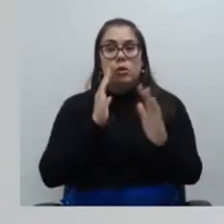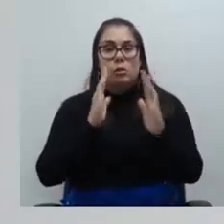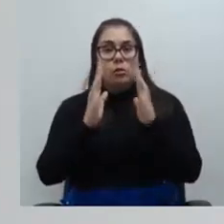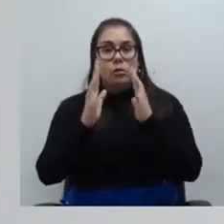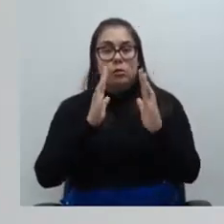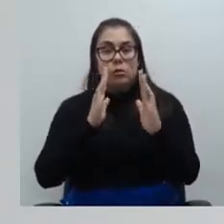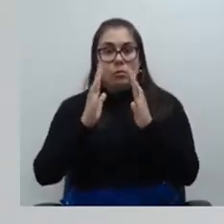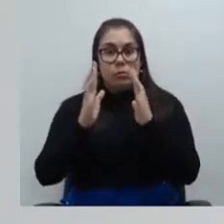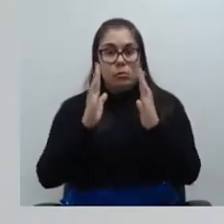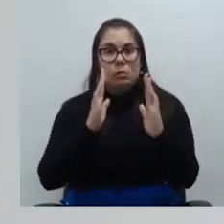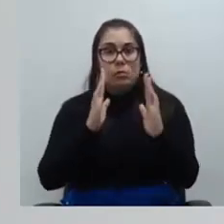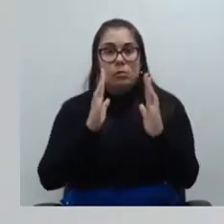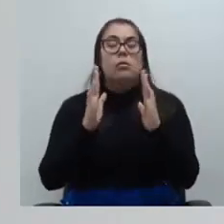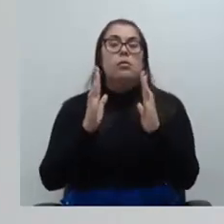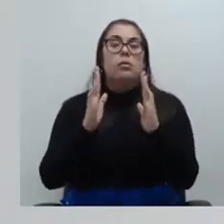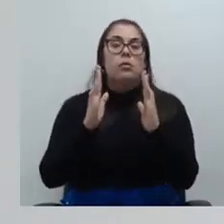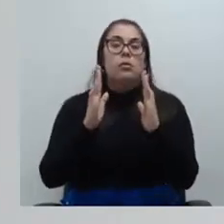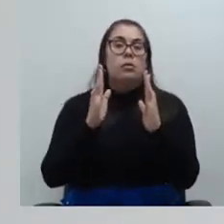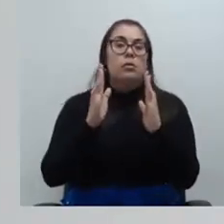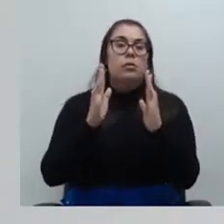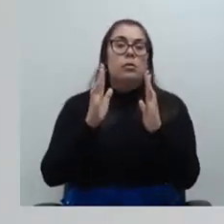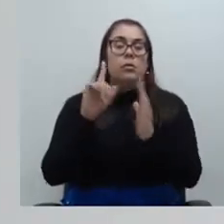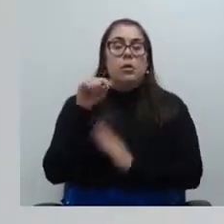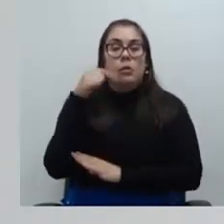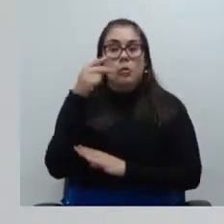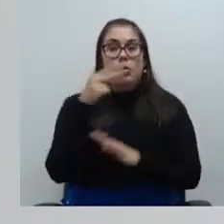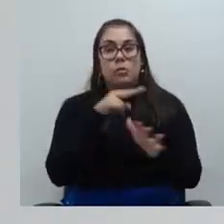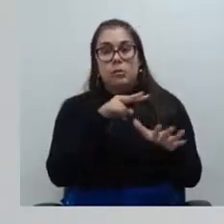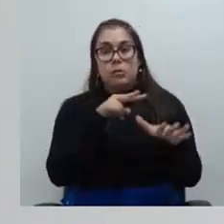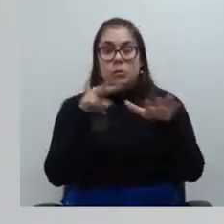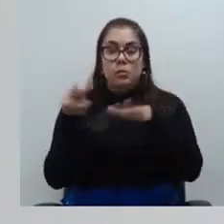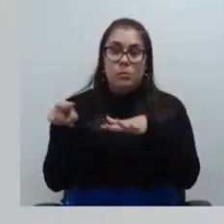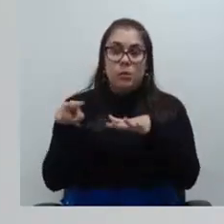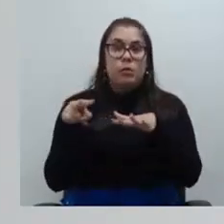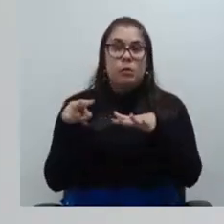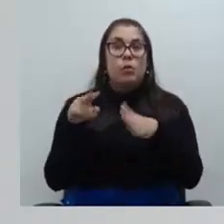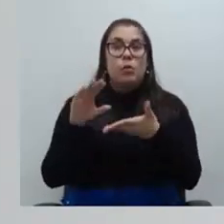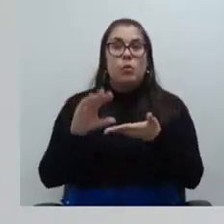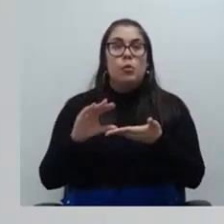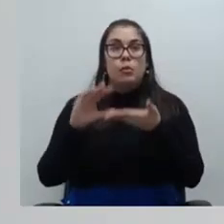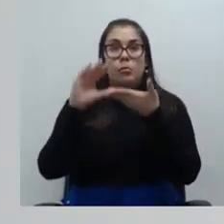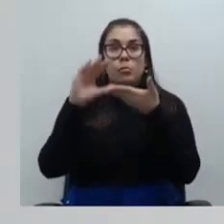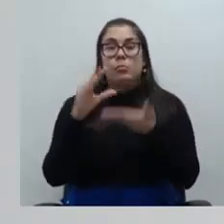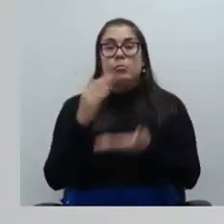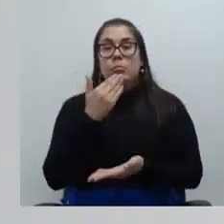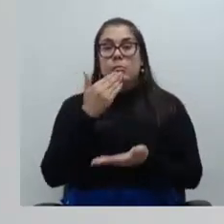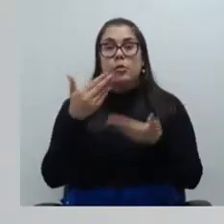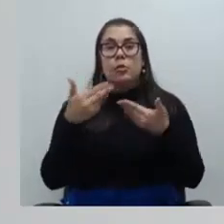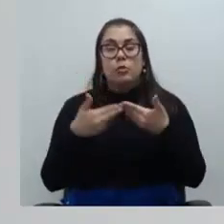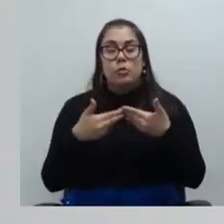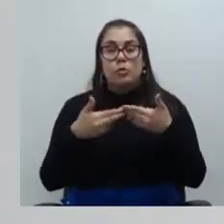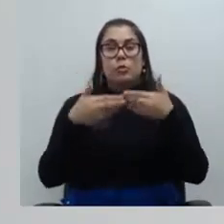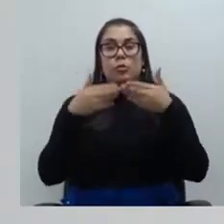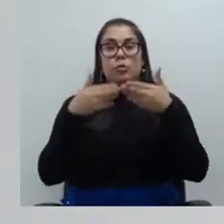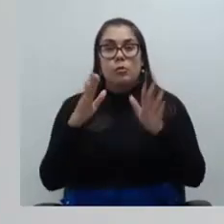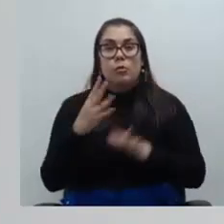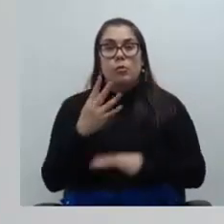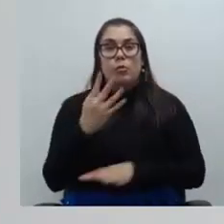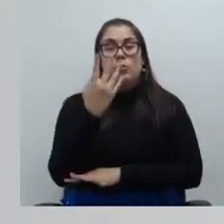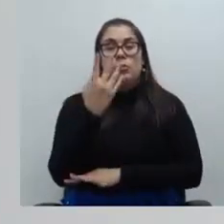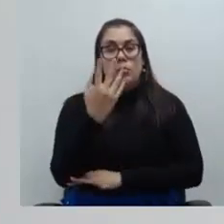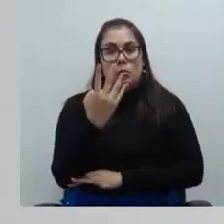de impugnação desta lista de antiguidade na semana que vem pretendemos trazer esse Conselho Superior o pedido de abertura de remoção para os